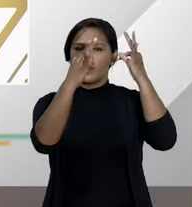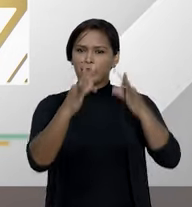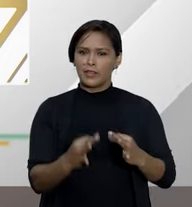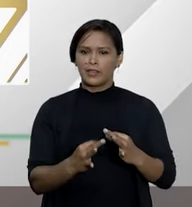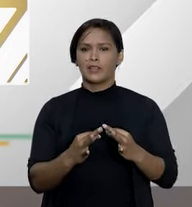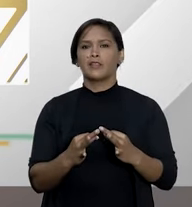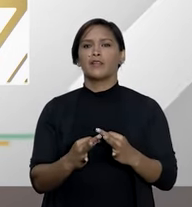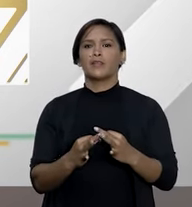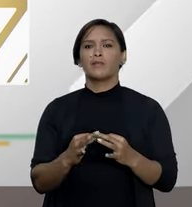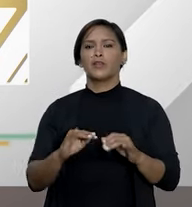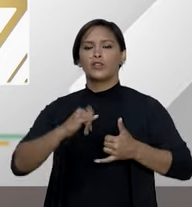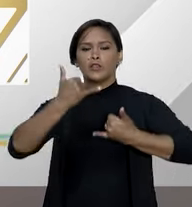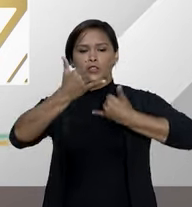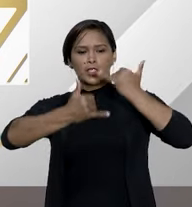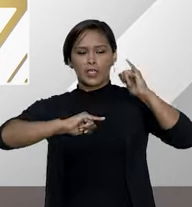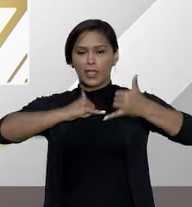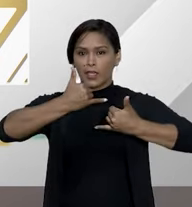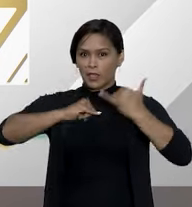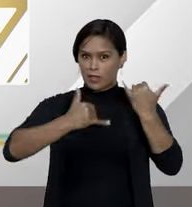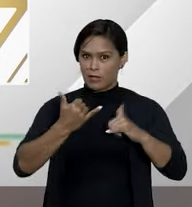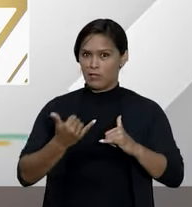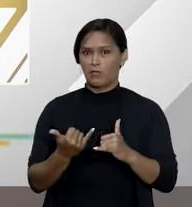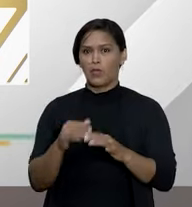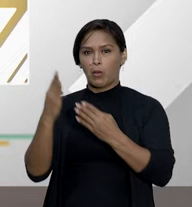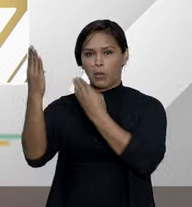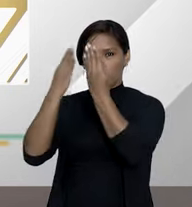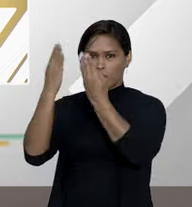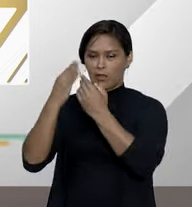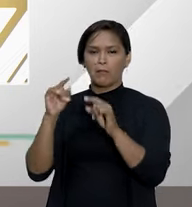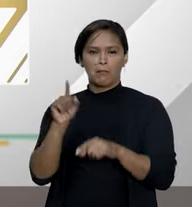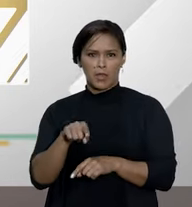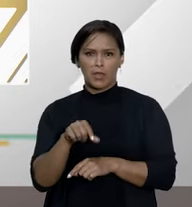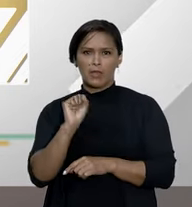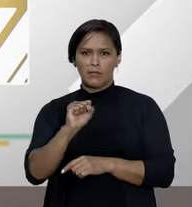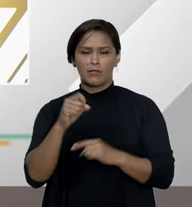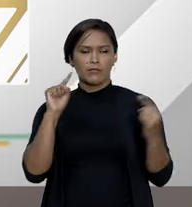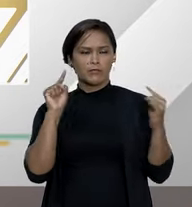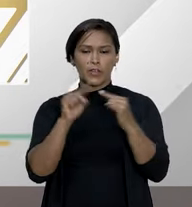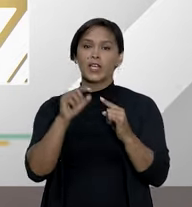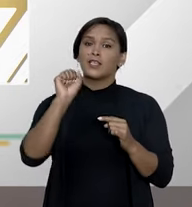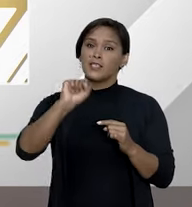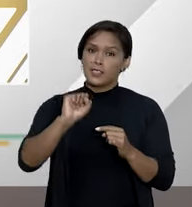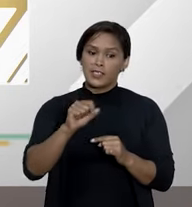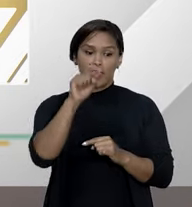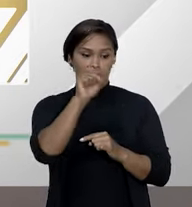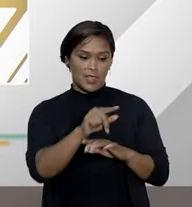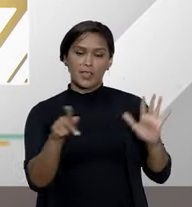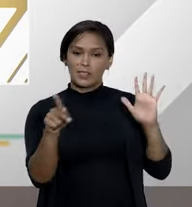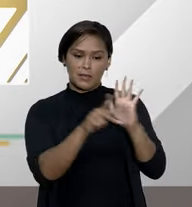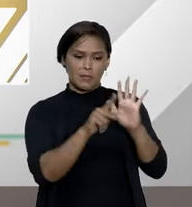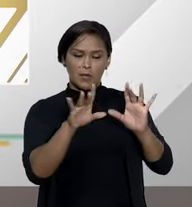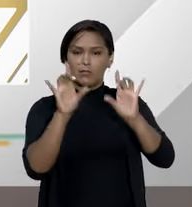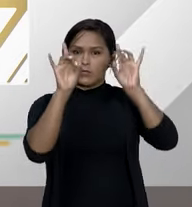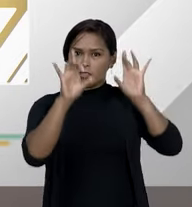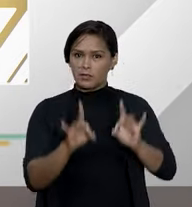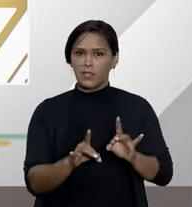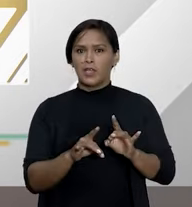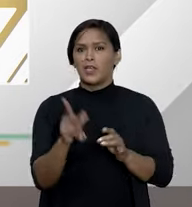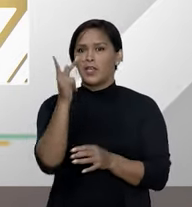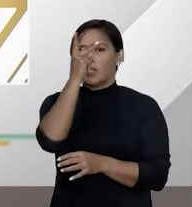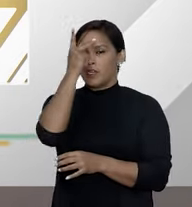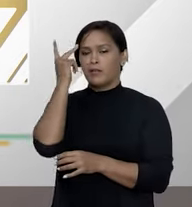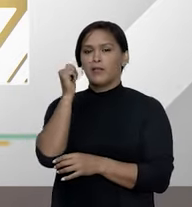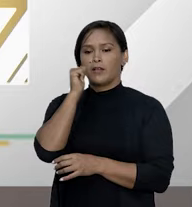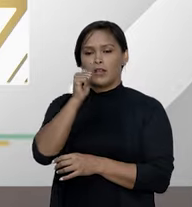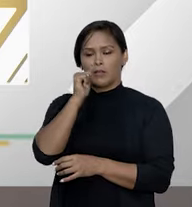quimioterápico não foi? foi exatamente Samanta nessa situação era uma paciente